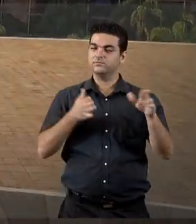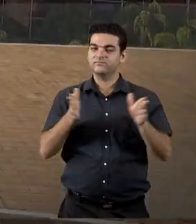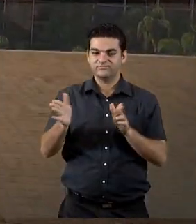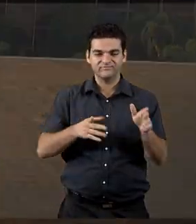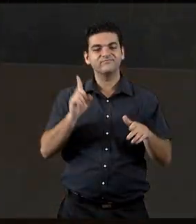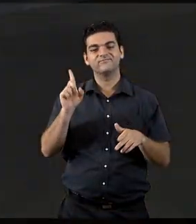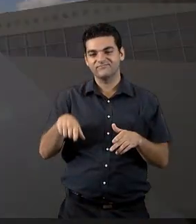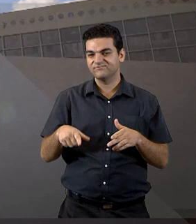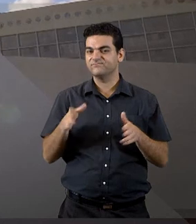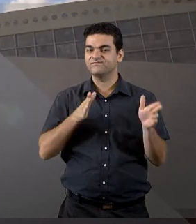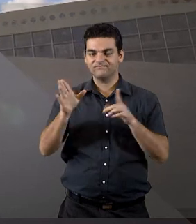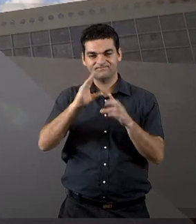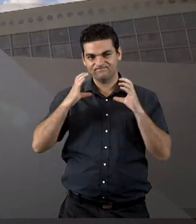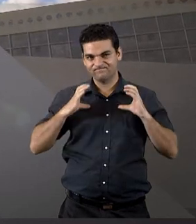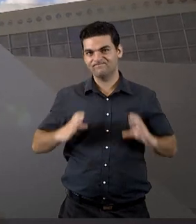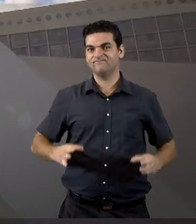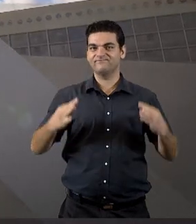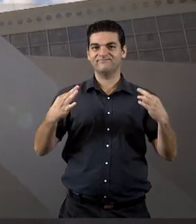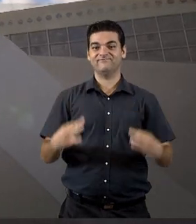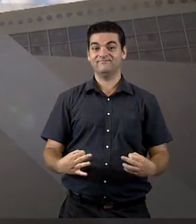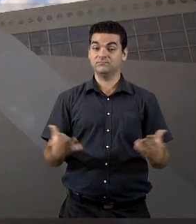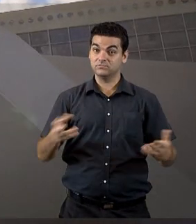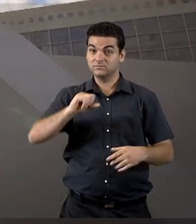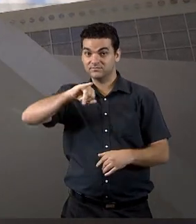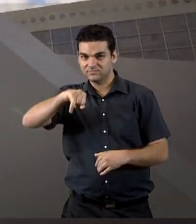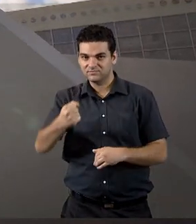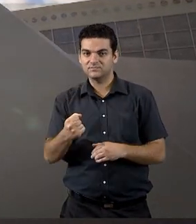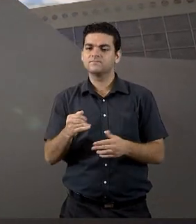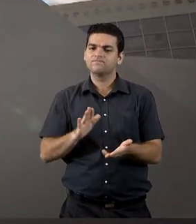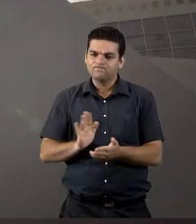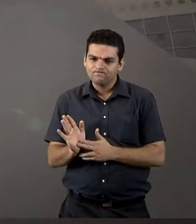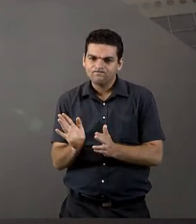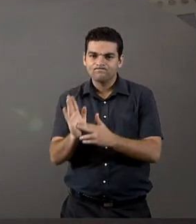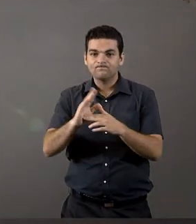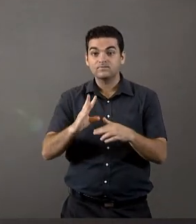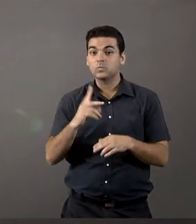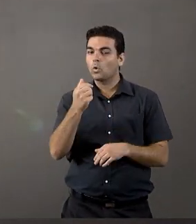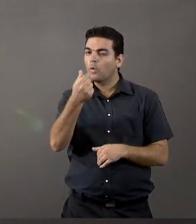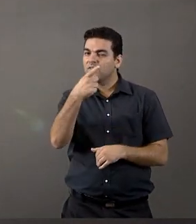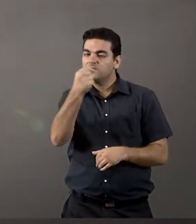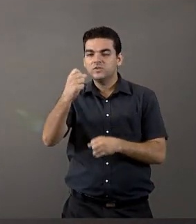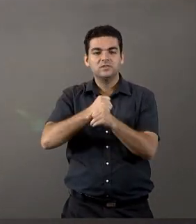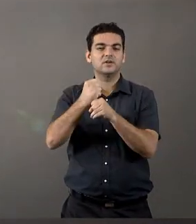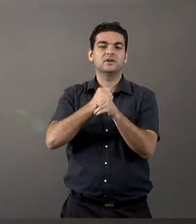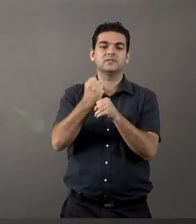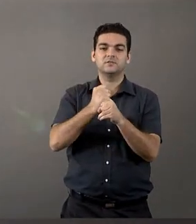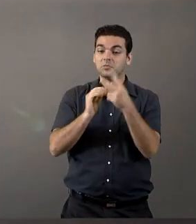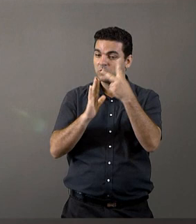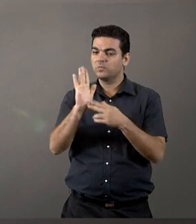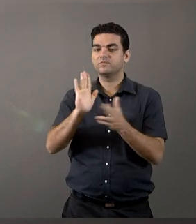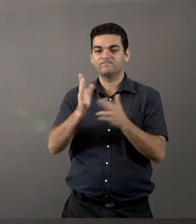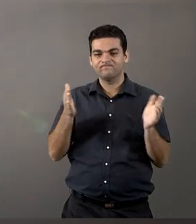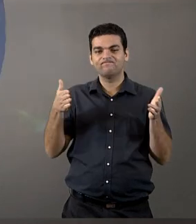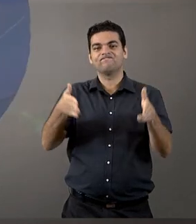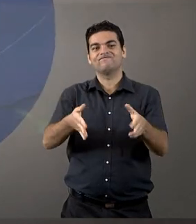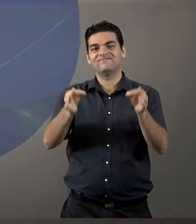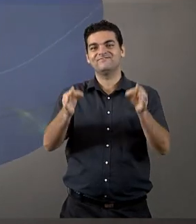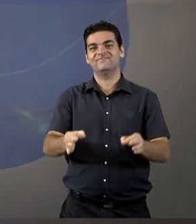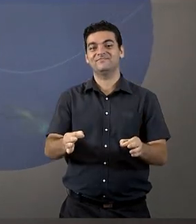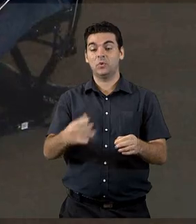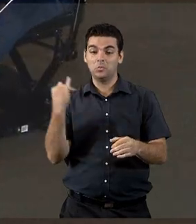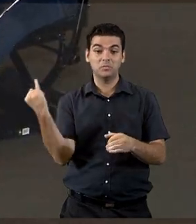Tribunal acessível é tribunal cidadão. É por isso que o STJ promove há quase duas décadas ações